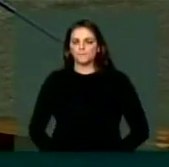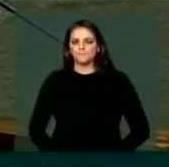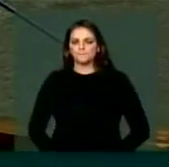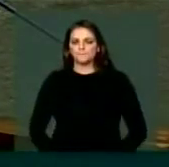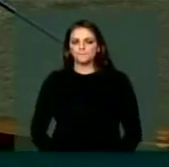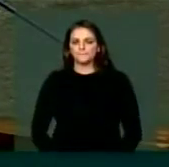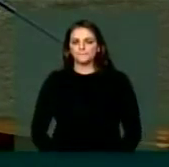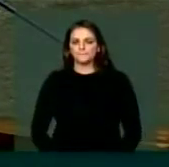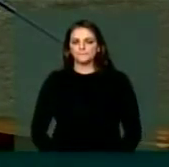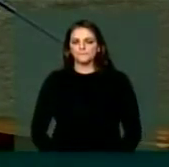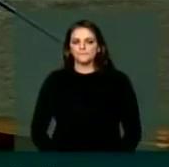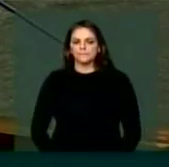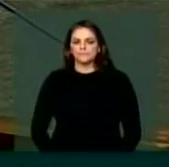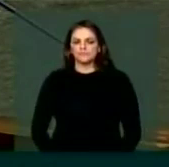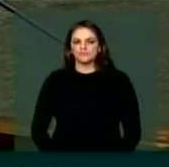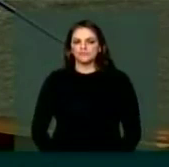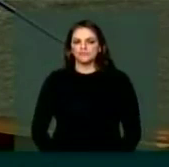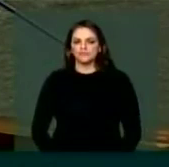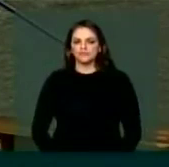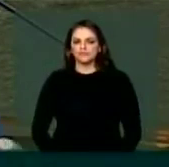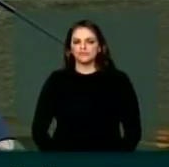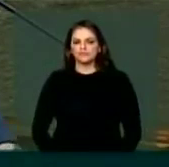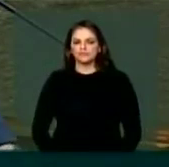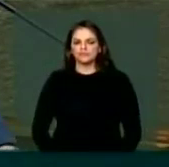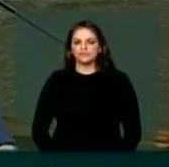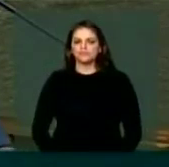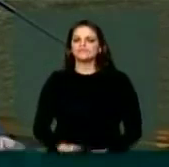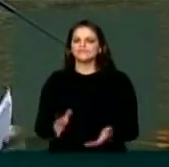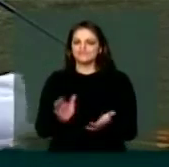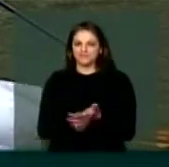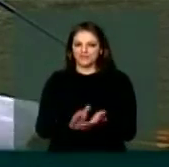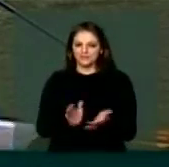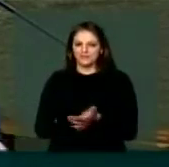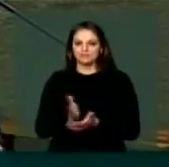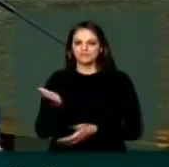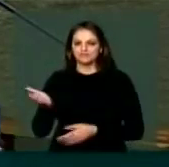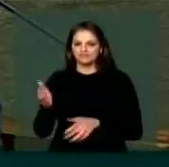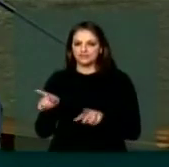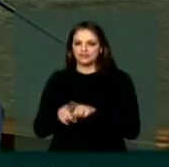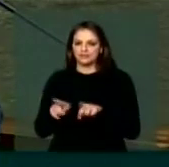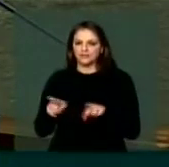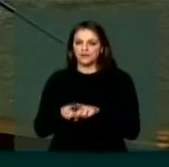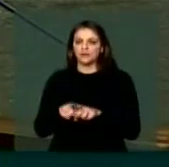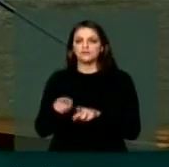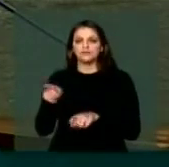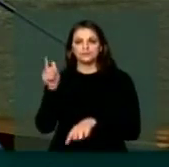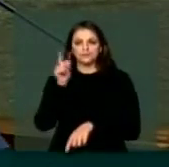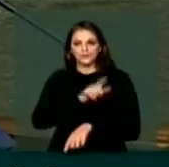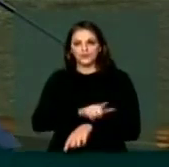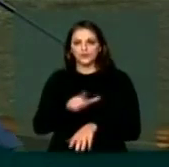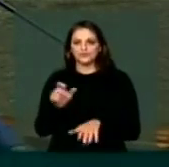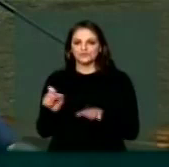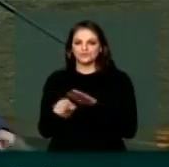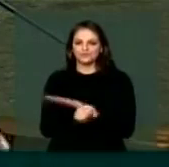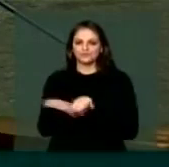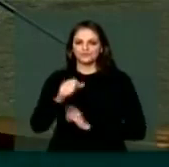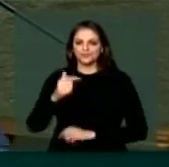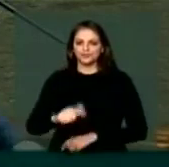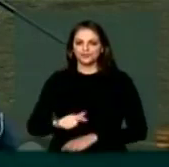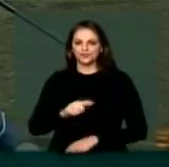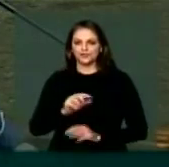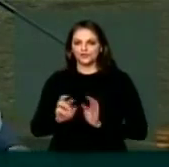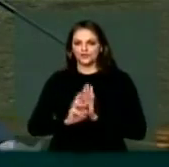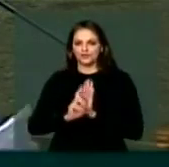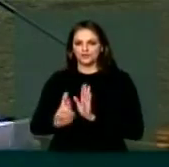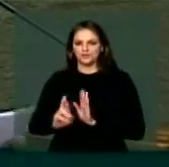A quem retribua as congratulações, porque ele também representará o Rio de Janeiro com dedicação e